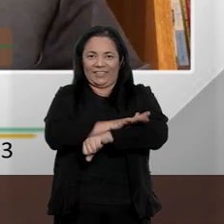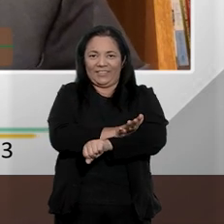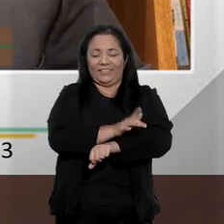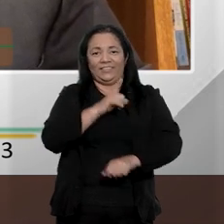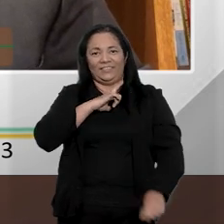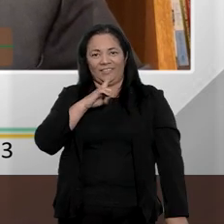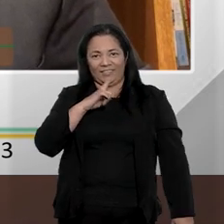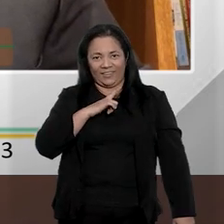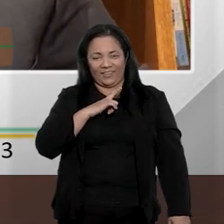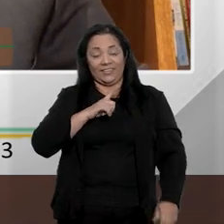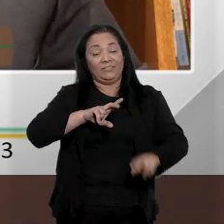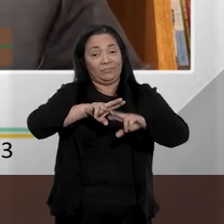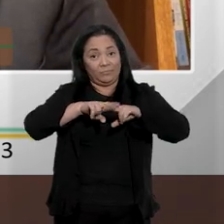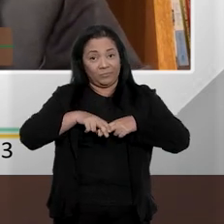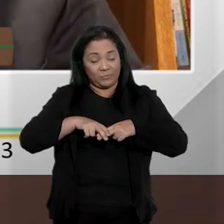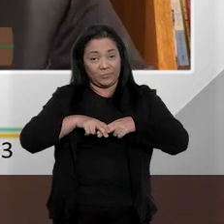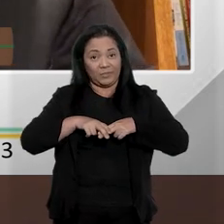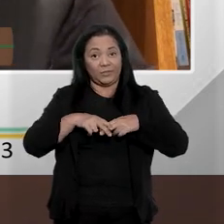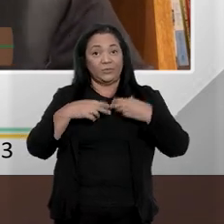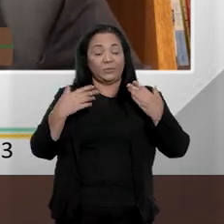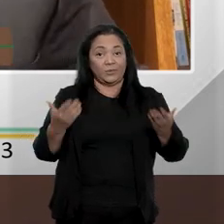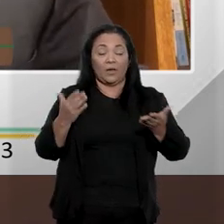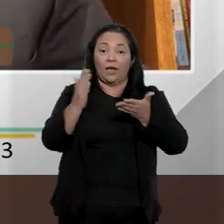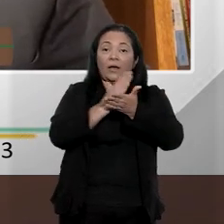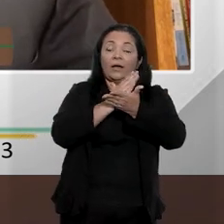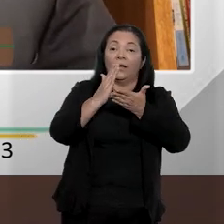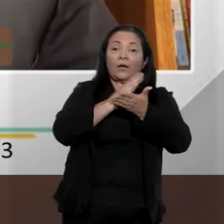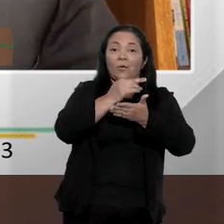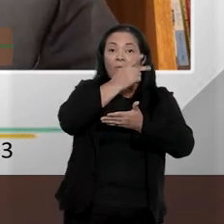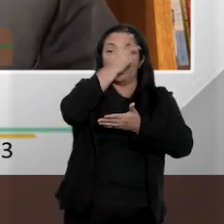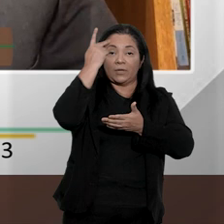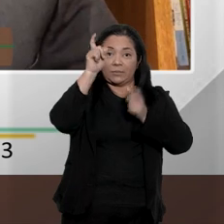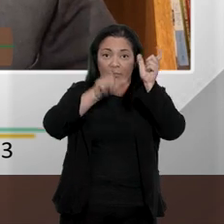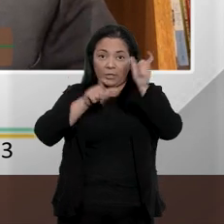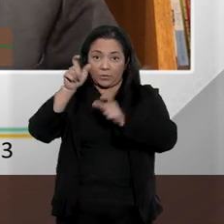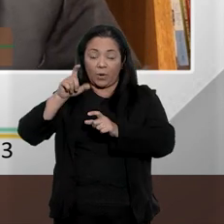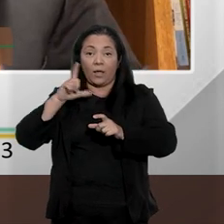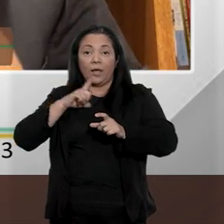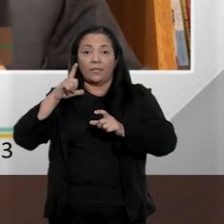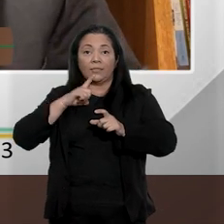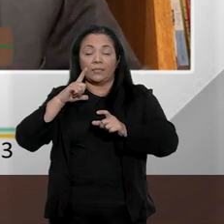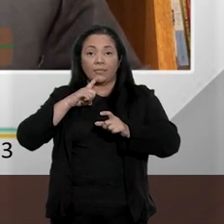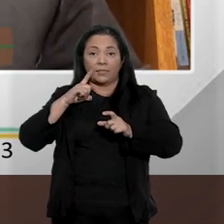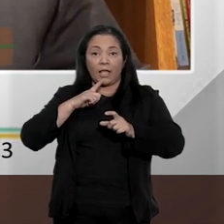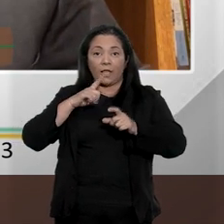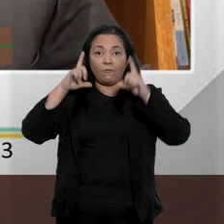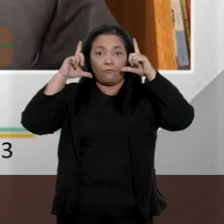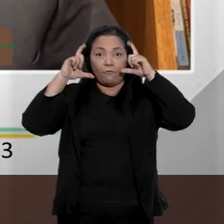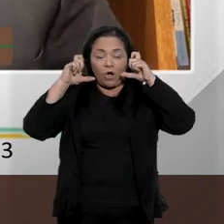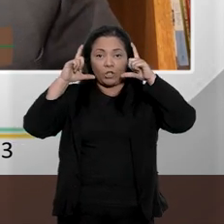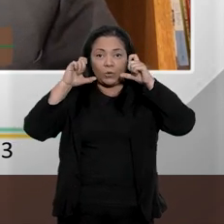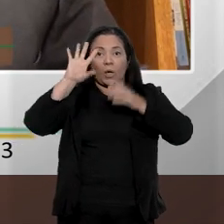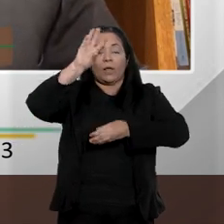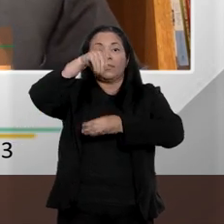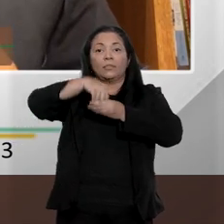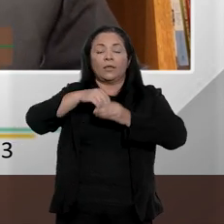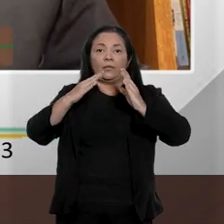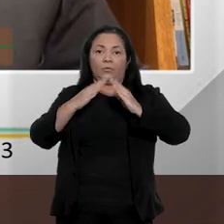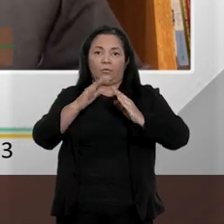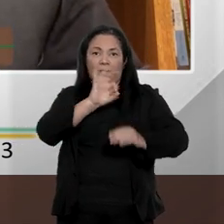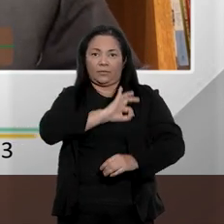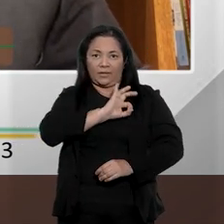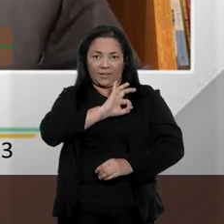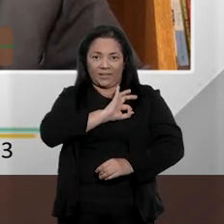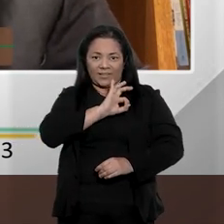que a larga maioria dessas pessoas que estão nesse cadastro fotográfico das delegacias espalhadas pelo país e a grande